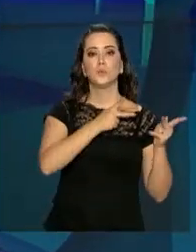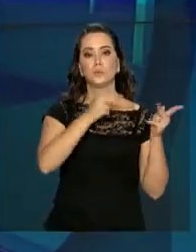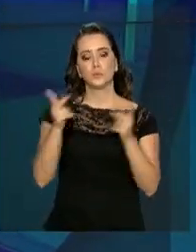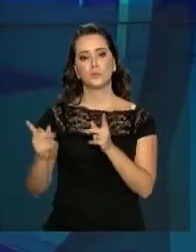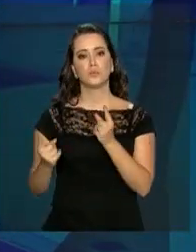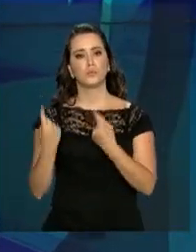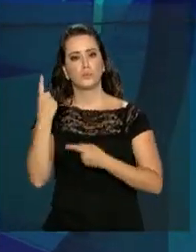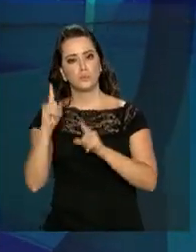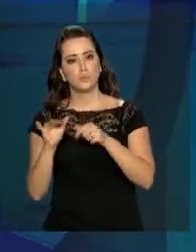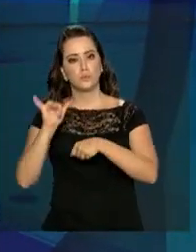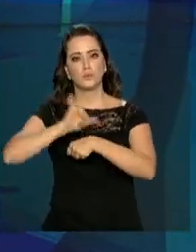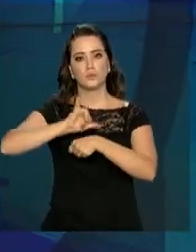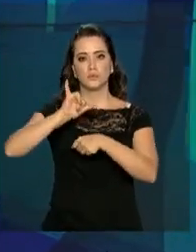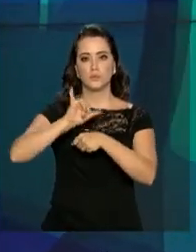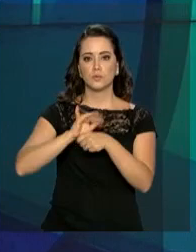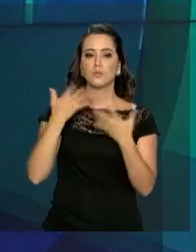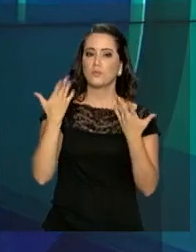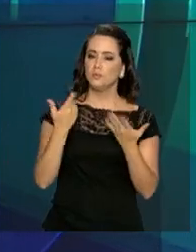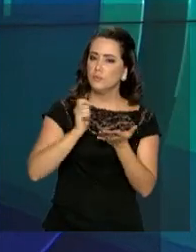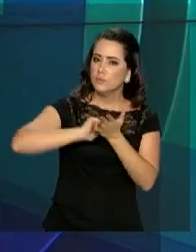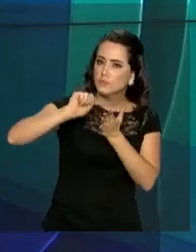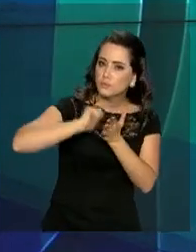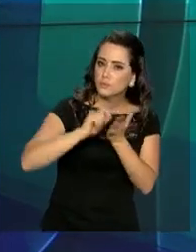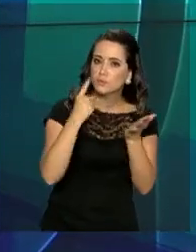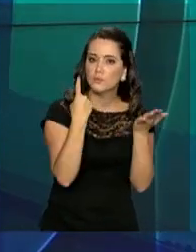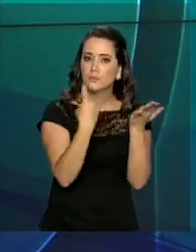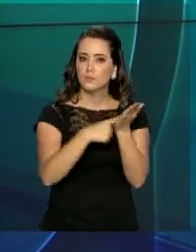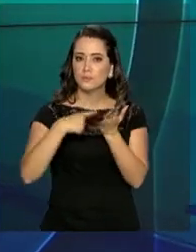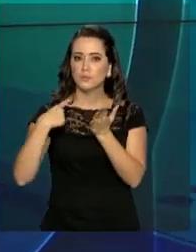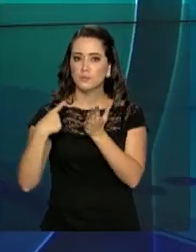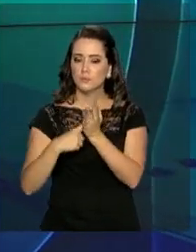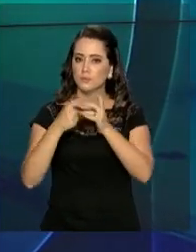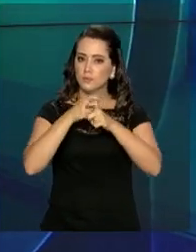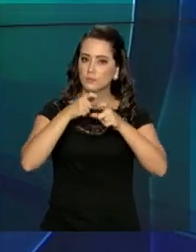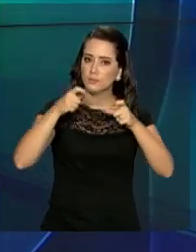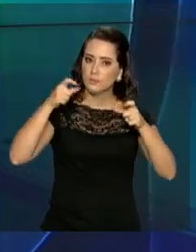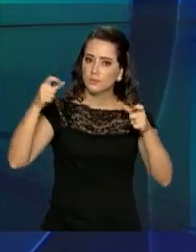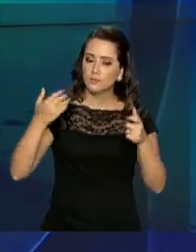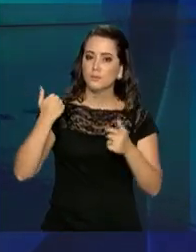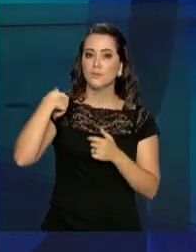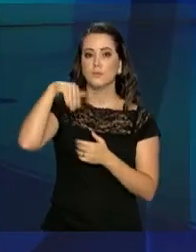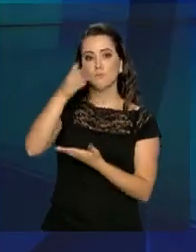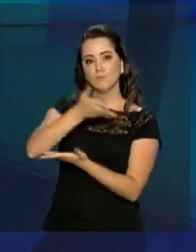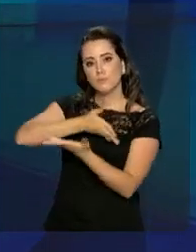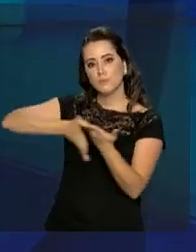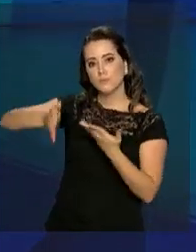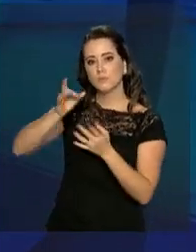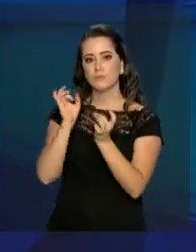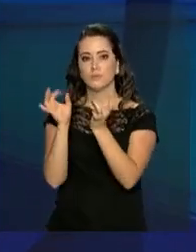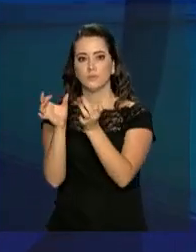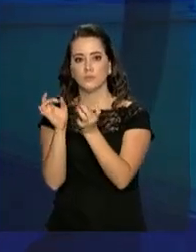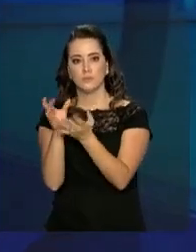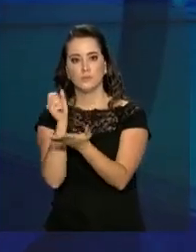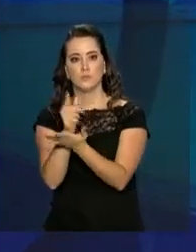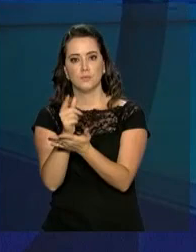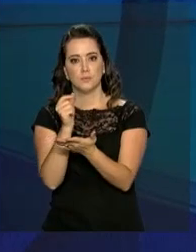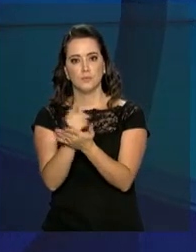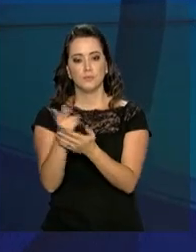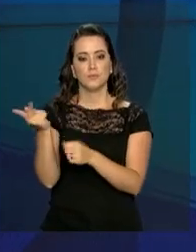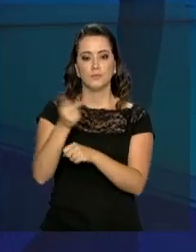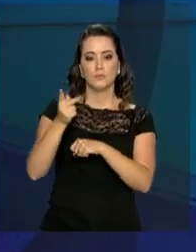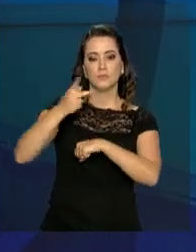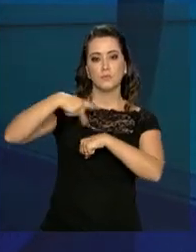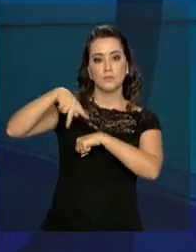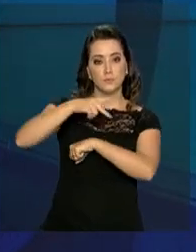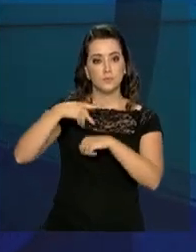Temer visitou Santiago, capital do Chile, onde assinou hoje um novo acordo para ampliar ainda mais as relações comerciais